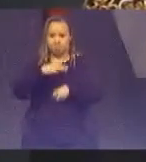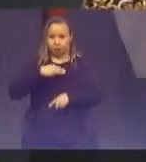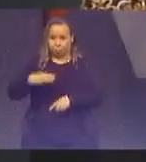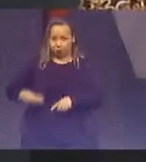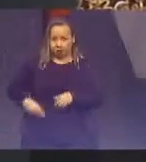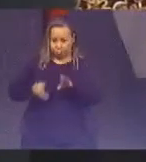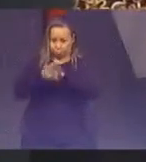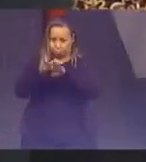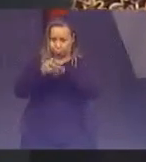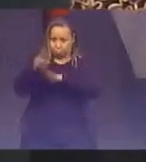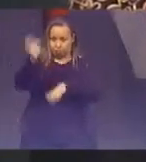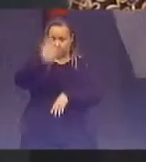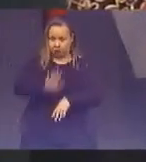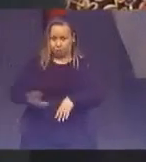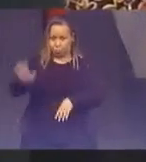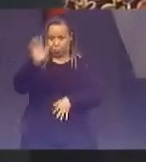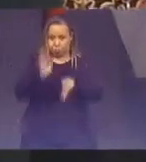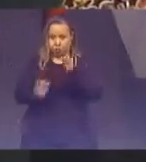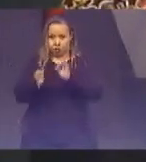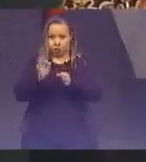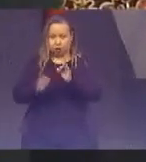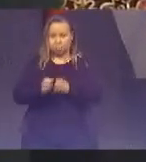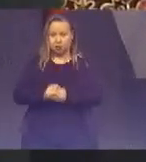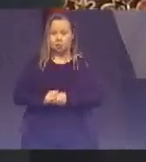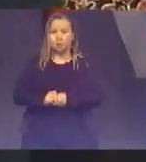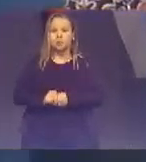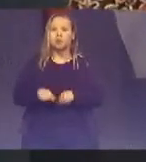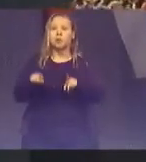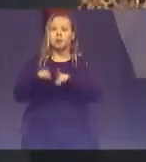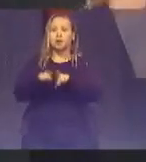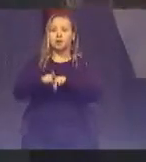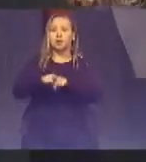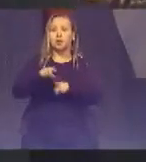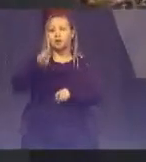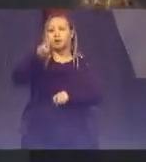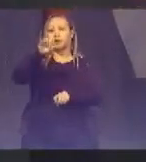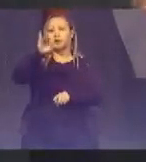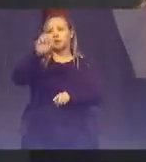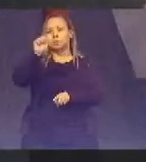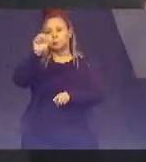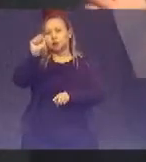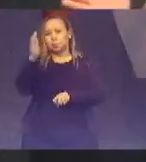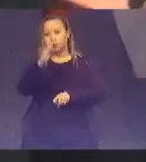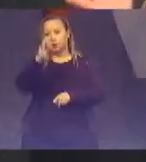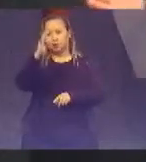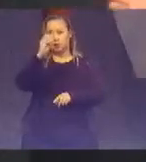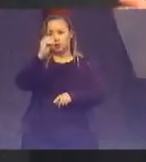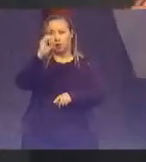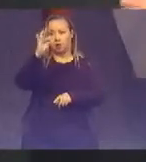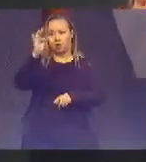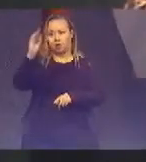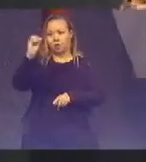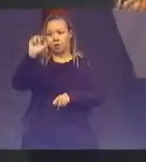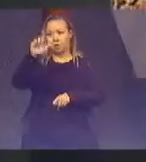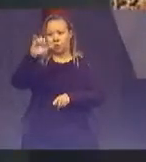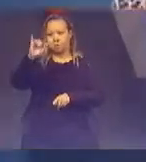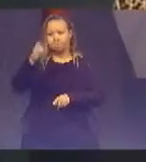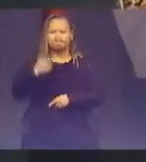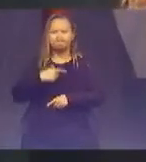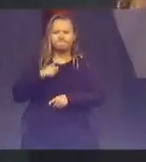Nacional de Justiça e do Supremo, Dias Toffoli. Realço a importância desse evento porque o painel está